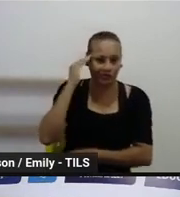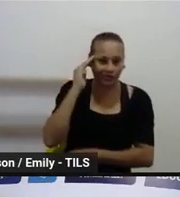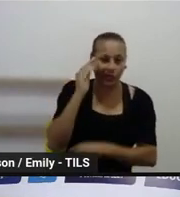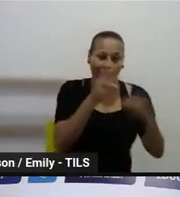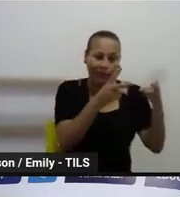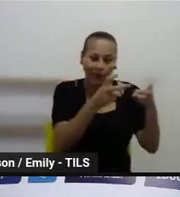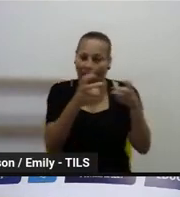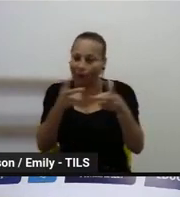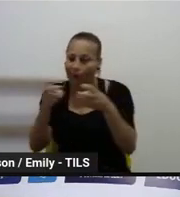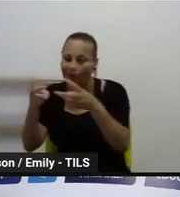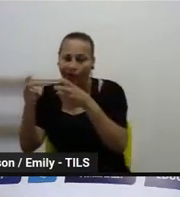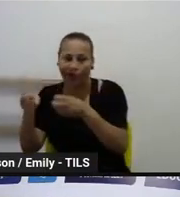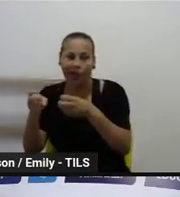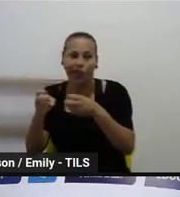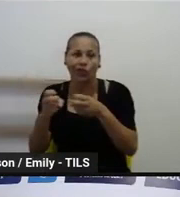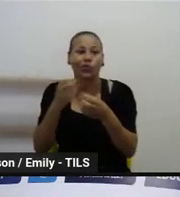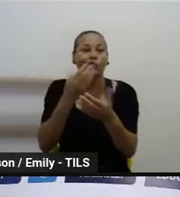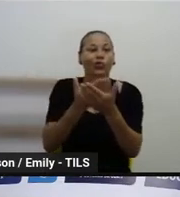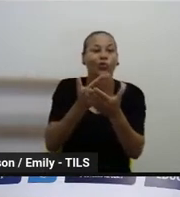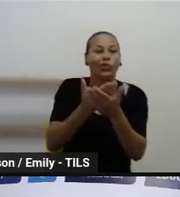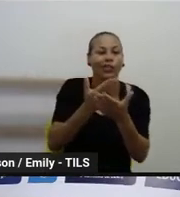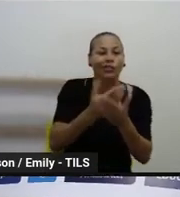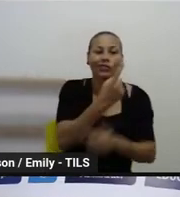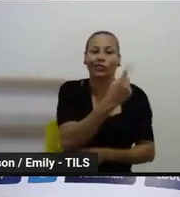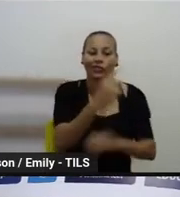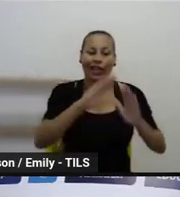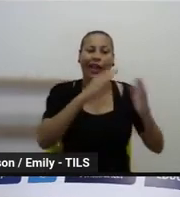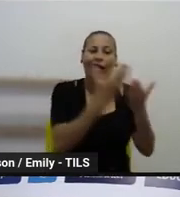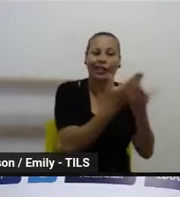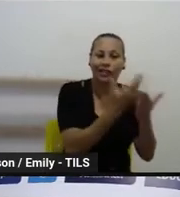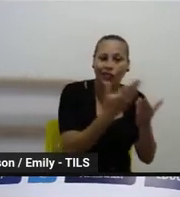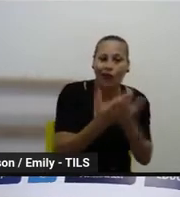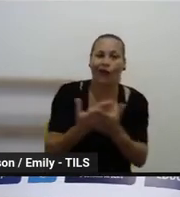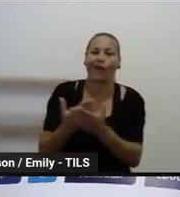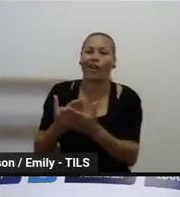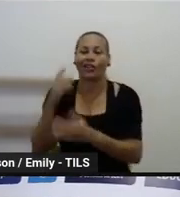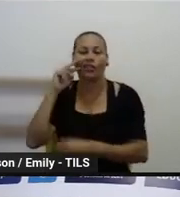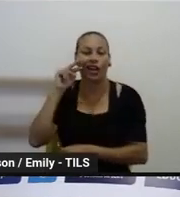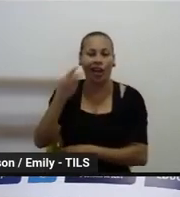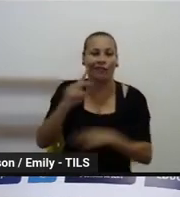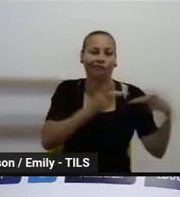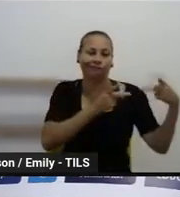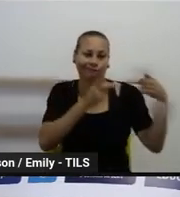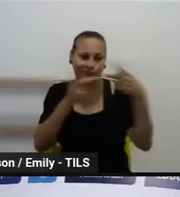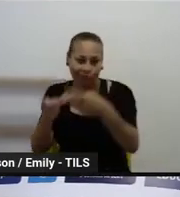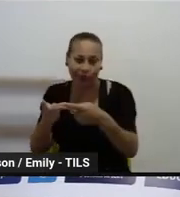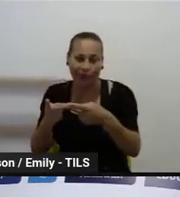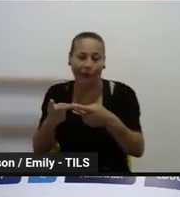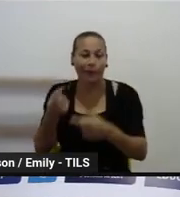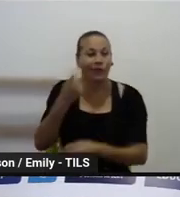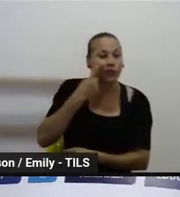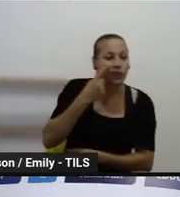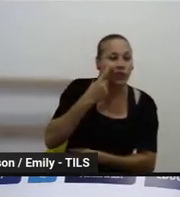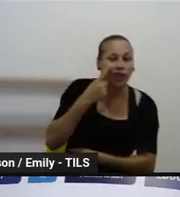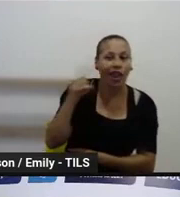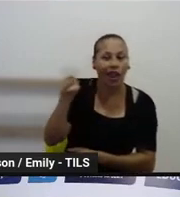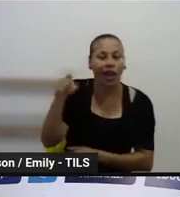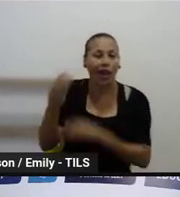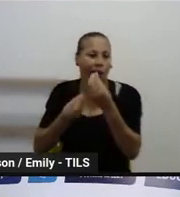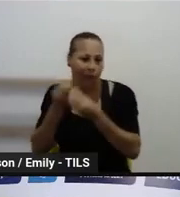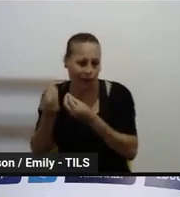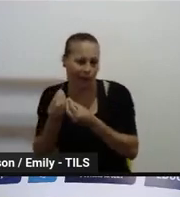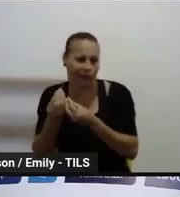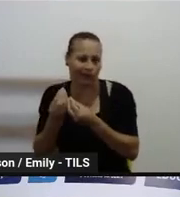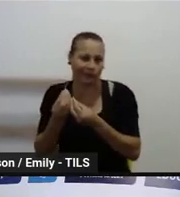dos estudantes, a realidade de cada escola e a realidade de cada comunidade. Teve uma pergunta